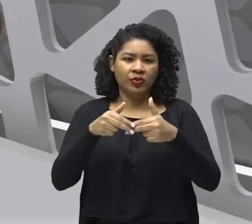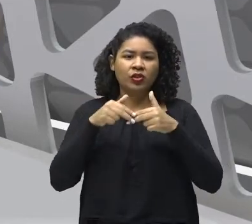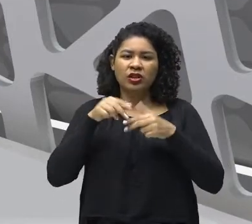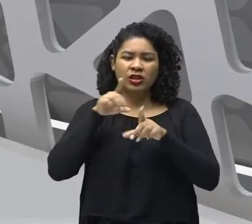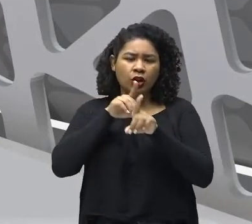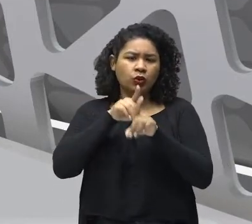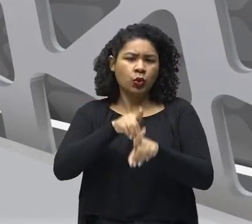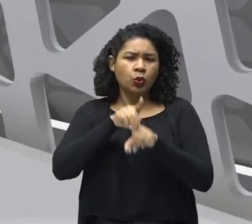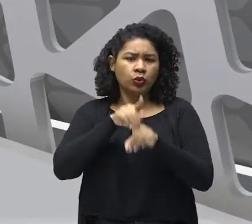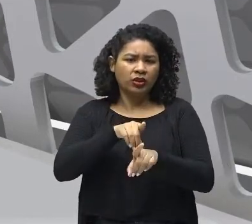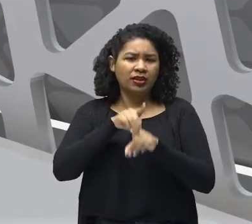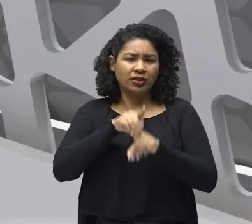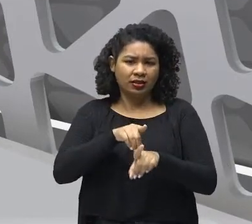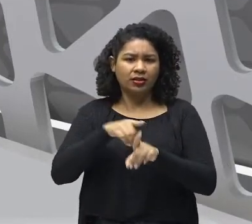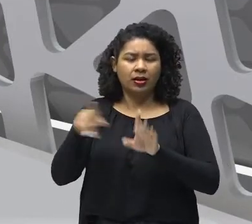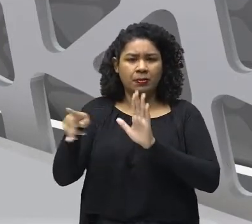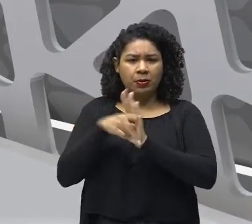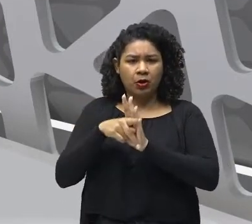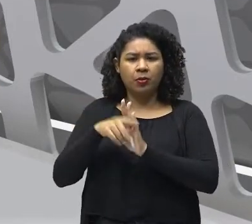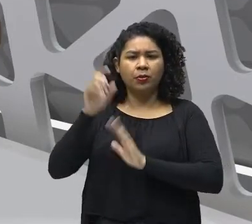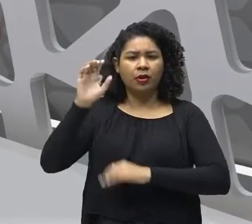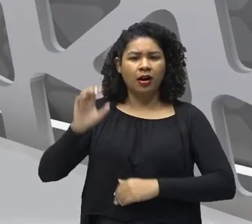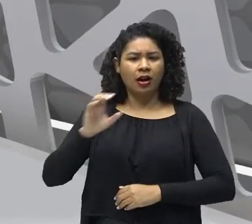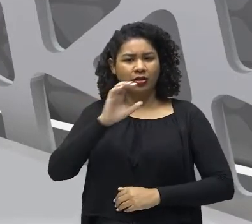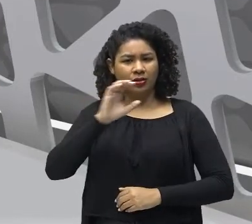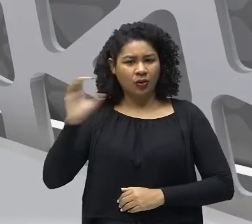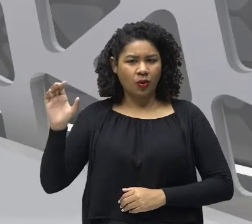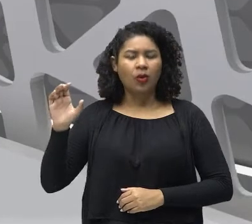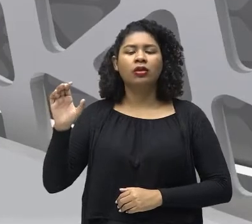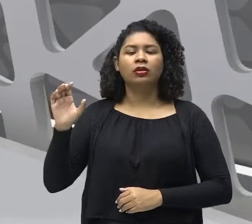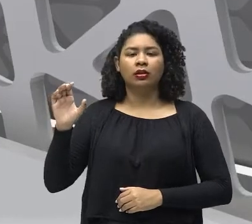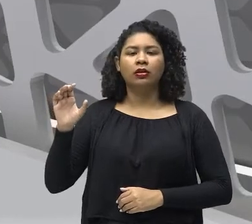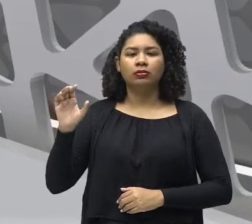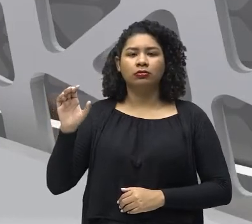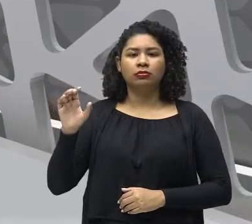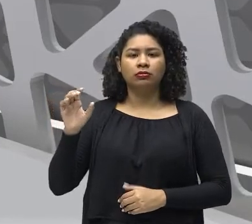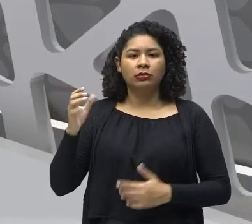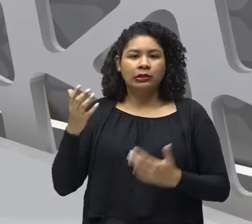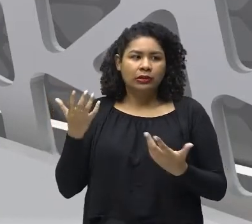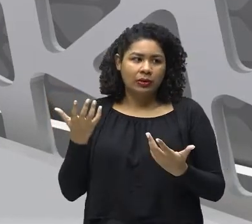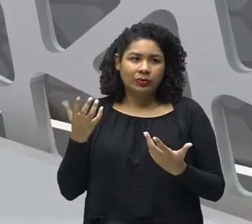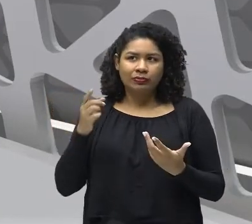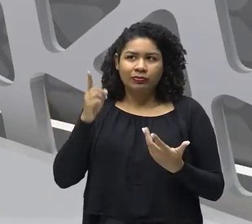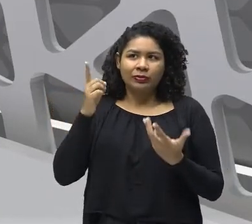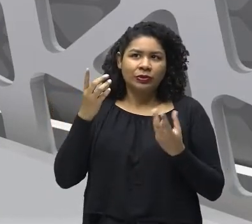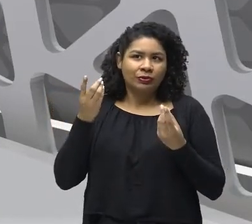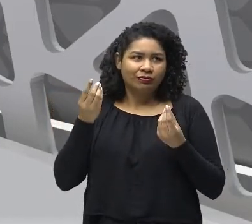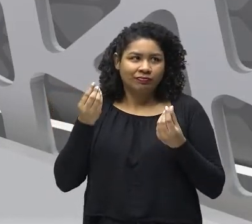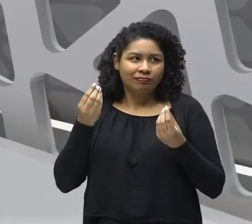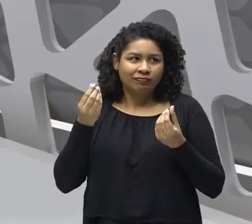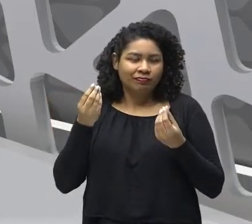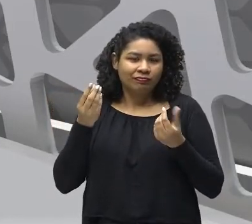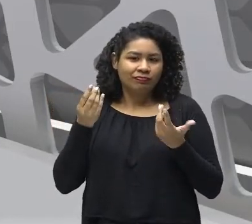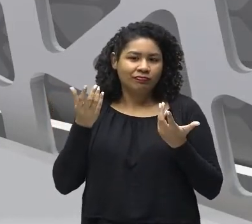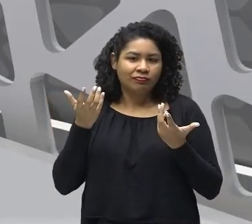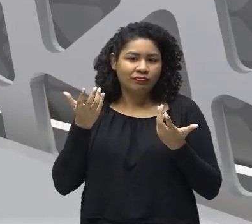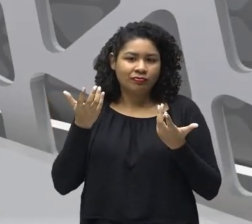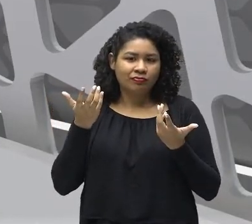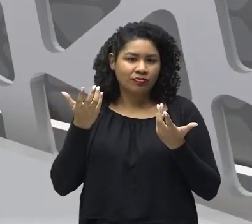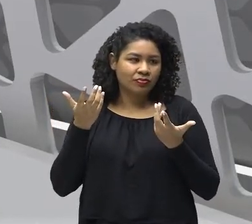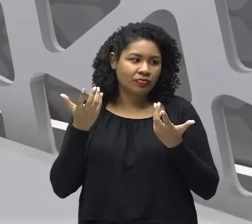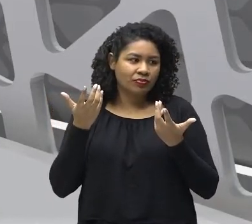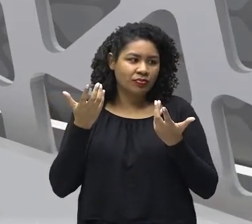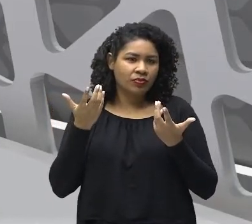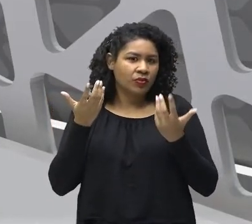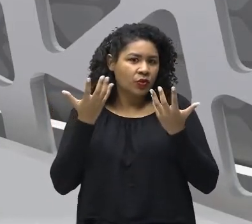pregadas pela Igreja como absolutas, por serem os únicos intérpretes de Deus, mas que no final das contas estavam tanto quanto diferentes do